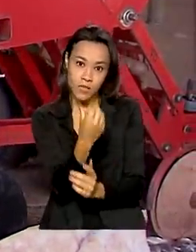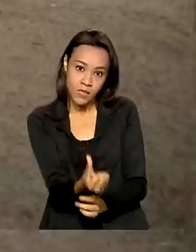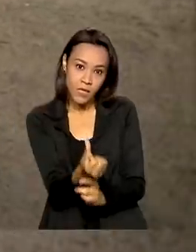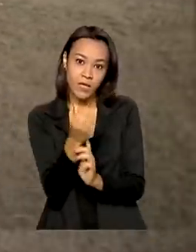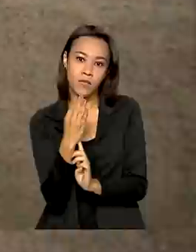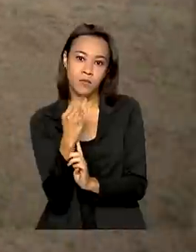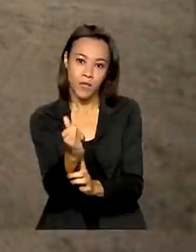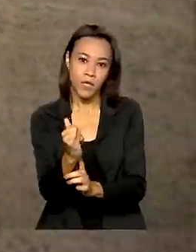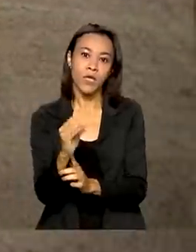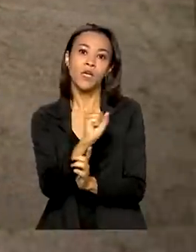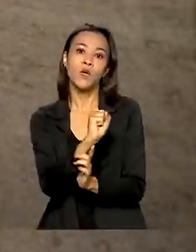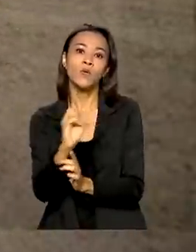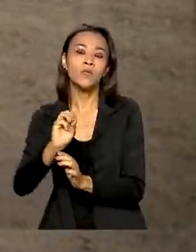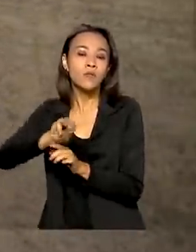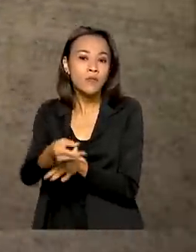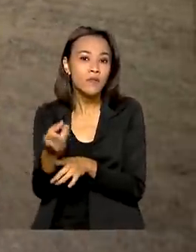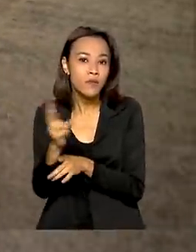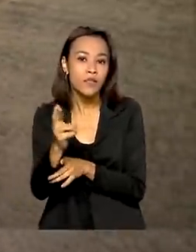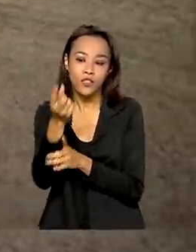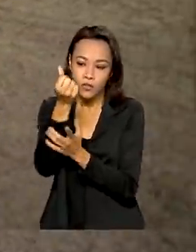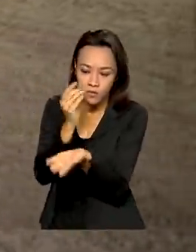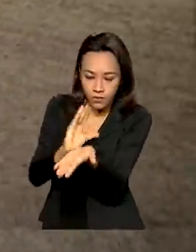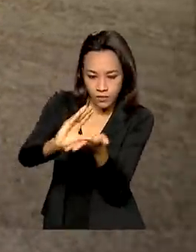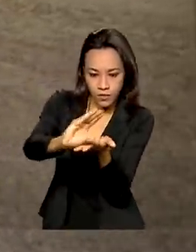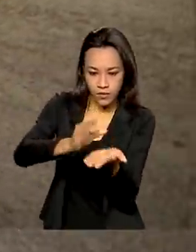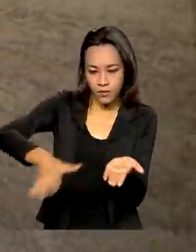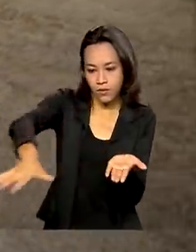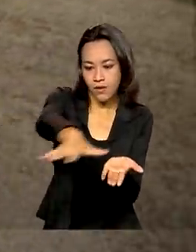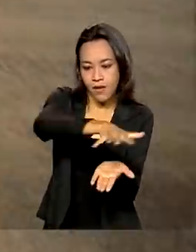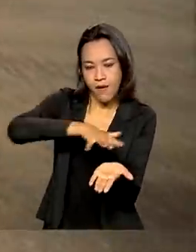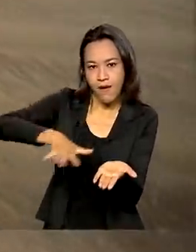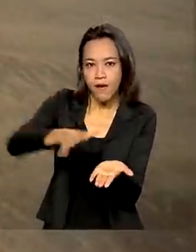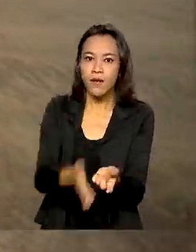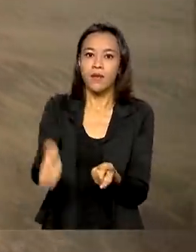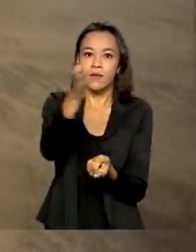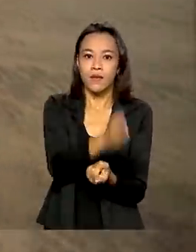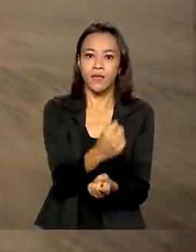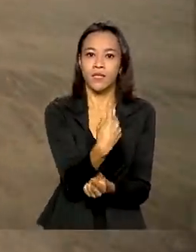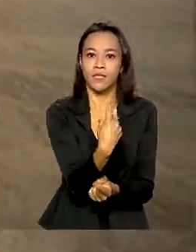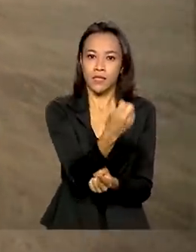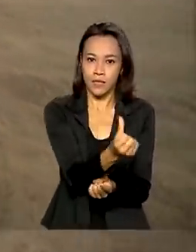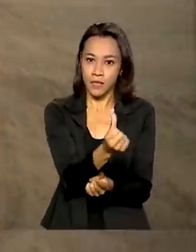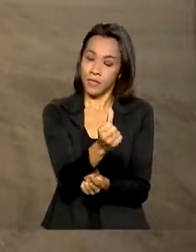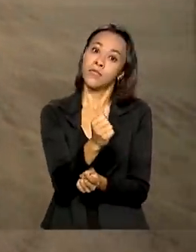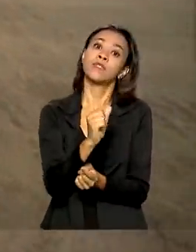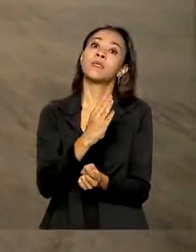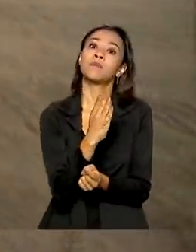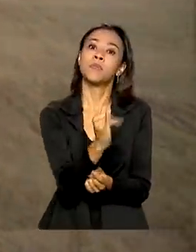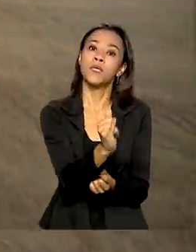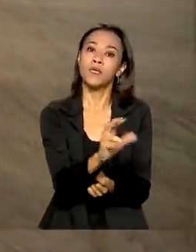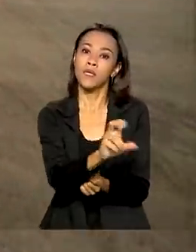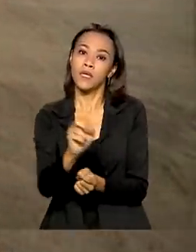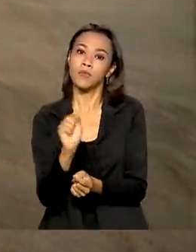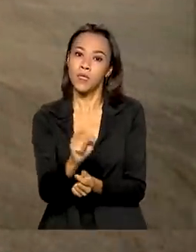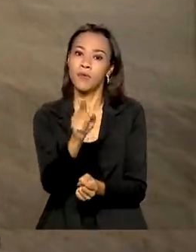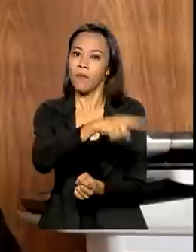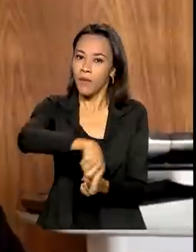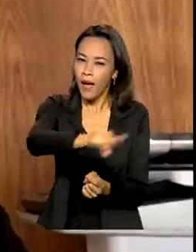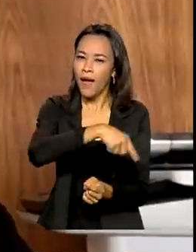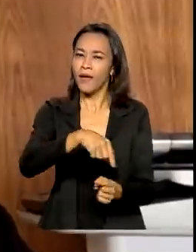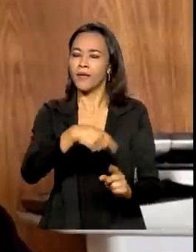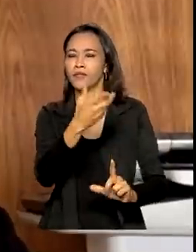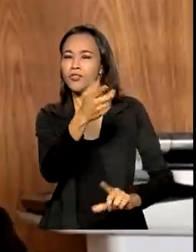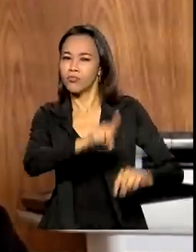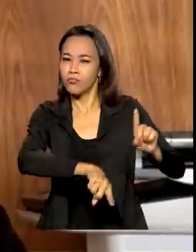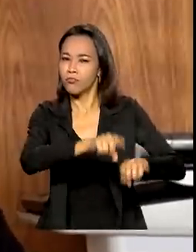milhões de reais foram para investimentos e 16 bilhões e meio de reais para operações de custeio.